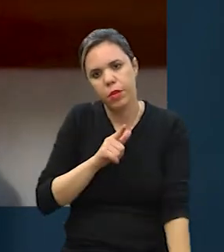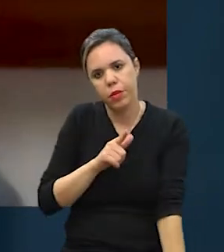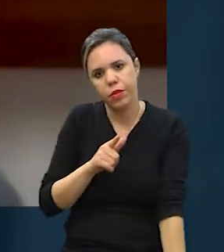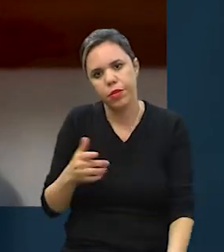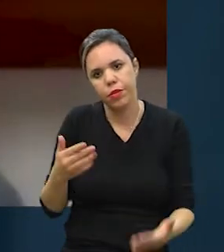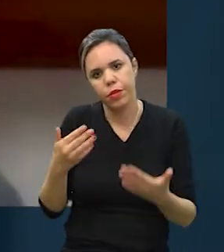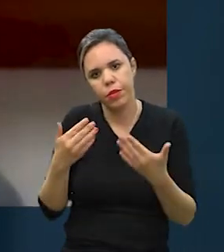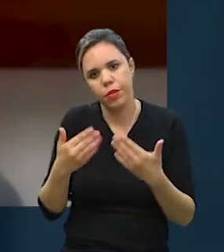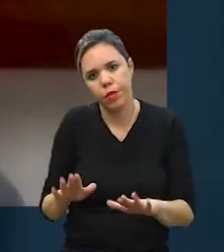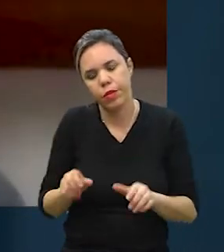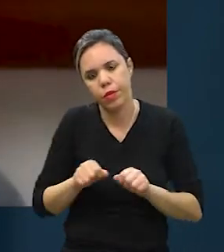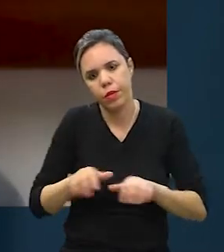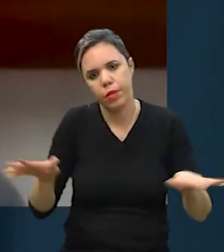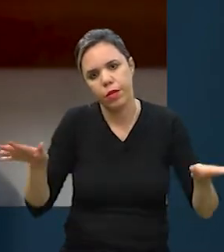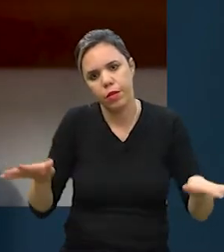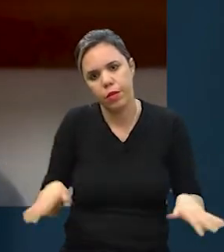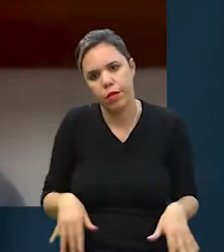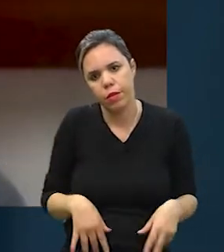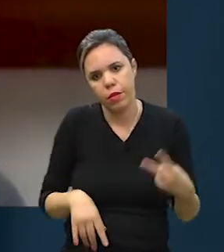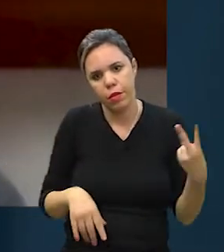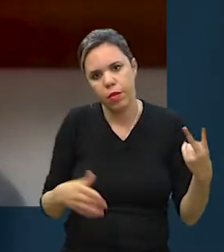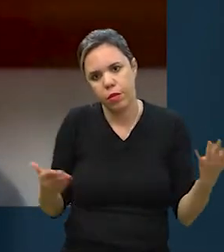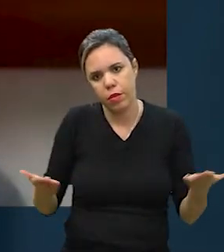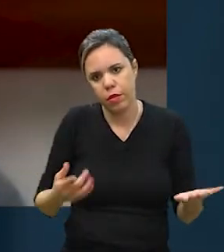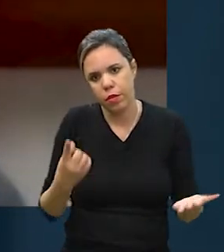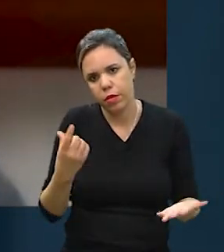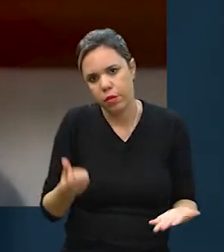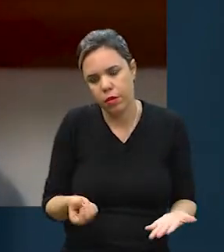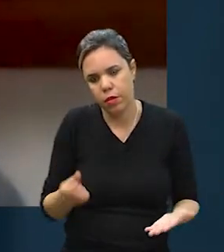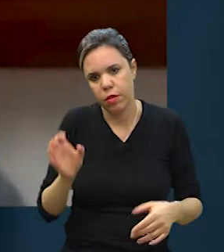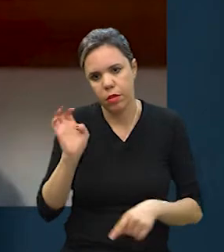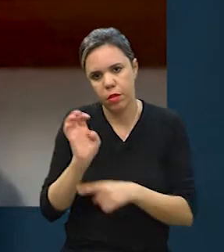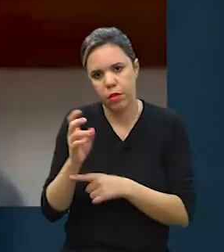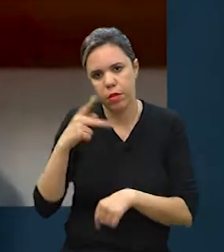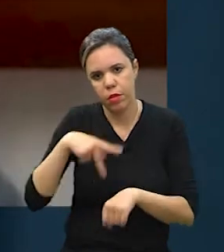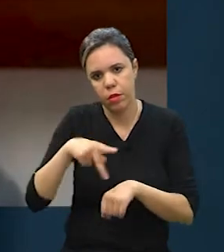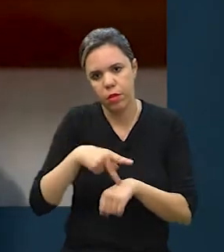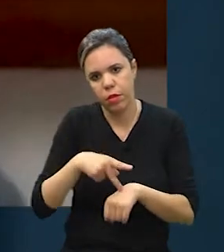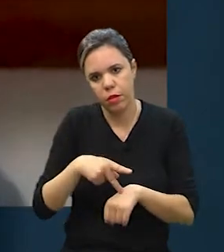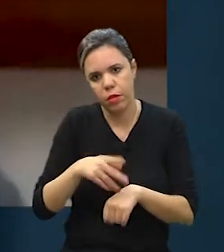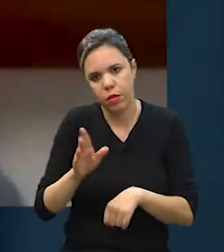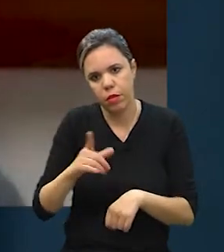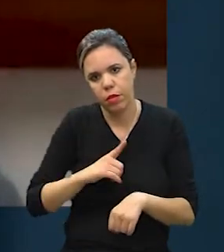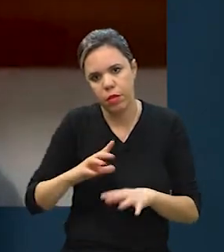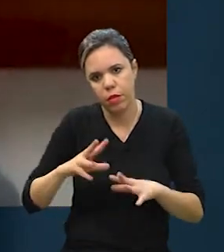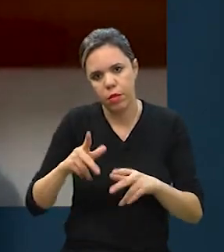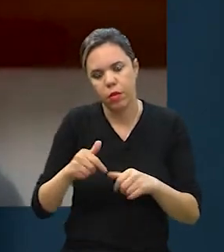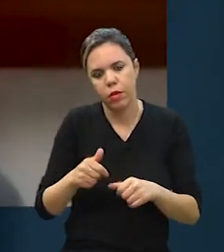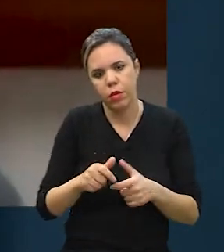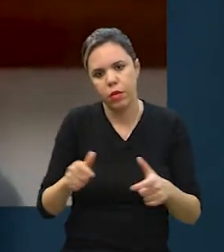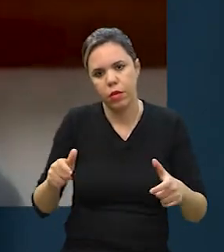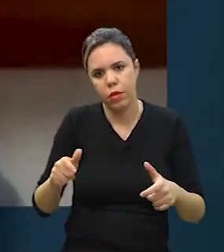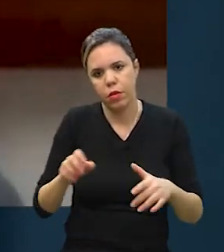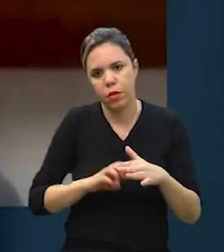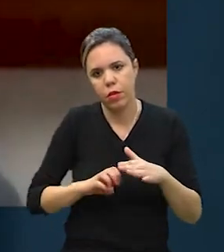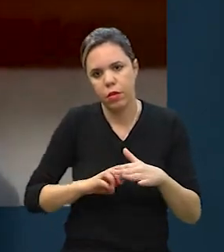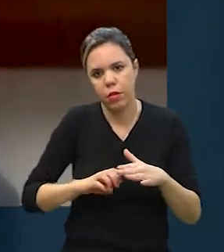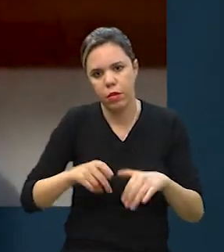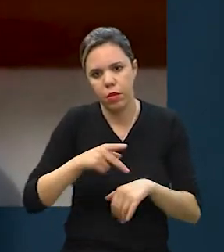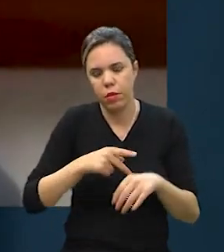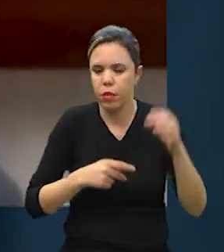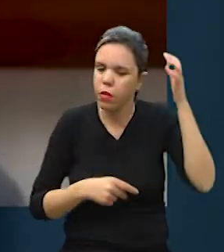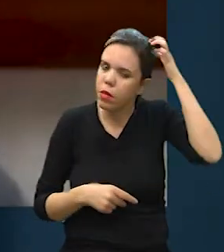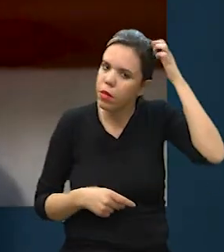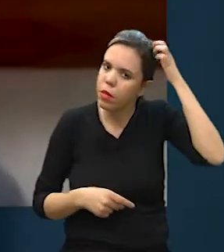conseguimos abrir distribuidores hoje em 16 estados do país e já estamos em todas as grandes redes do